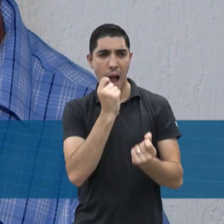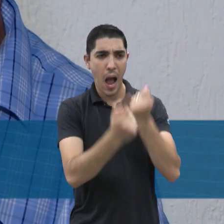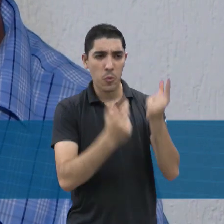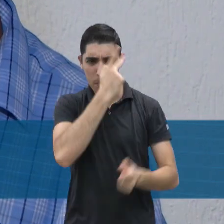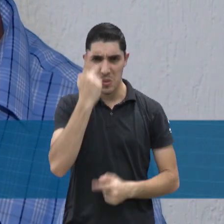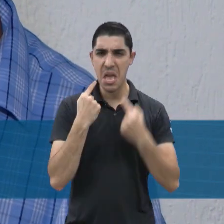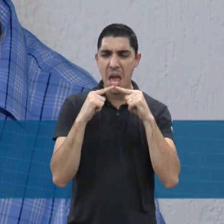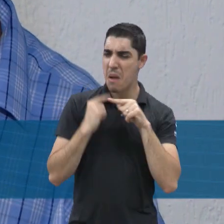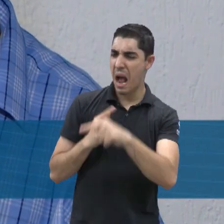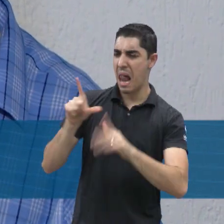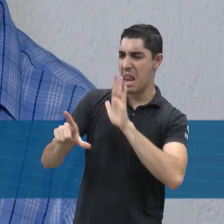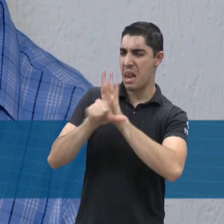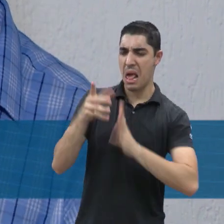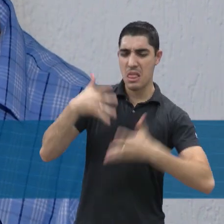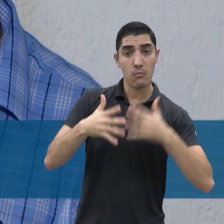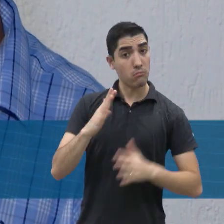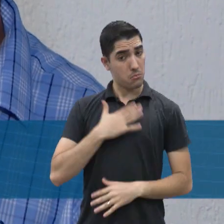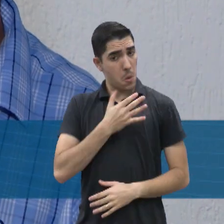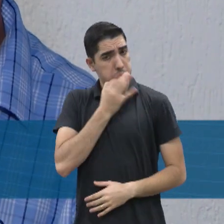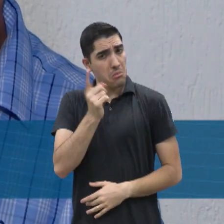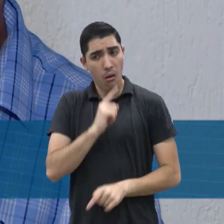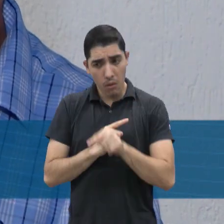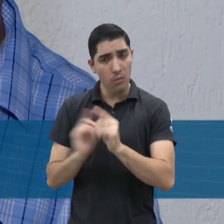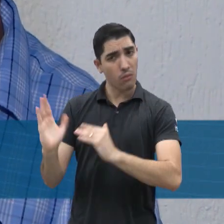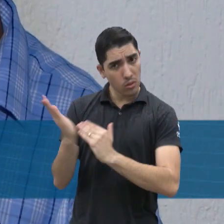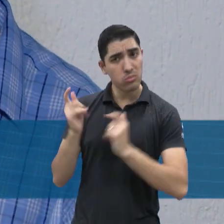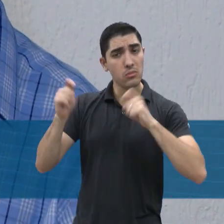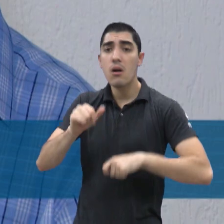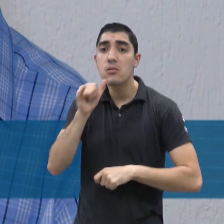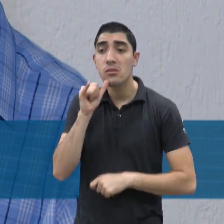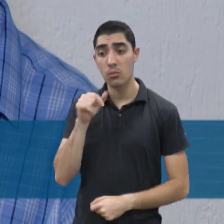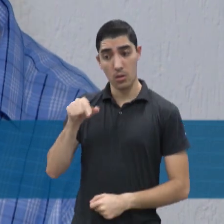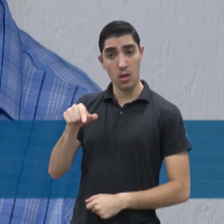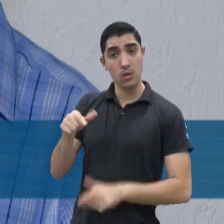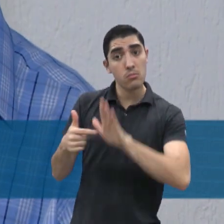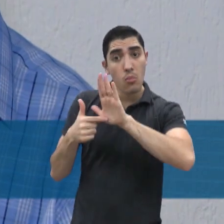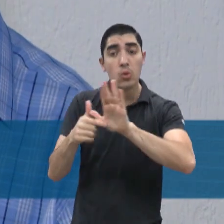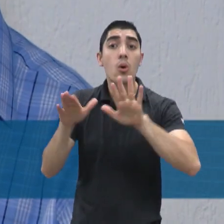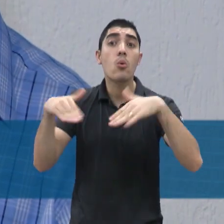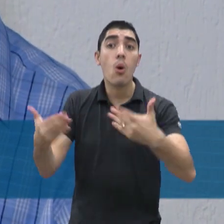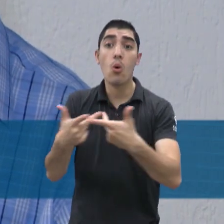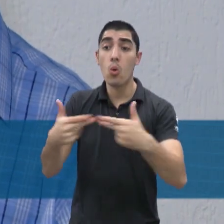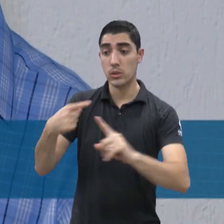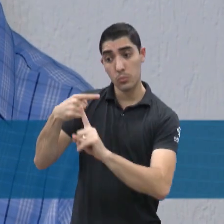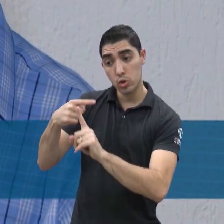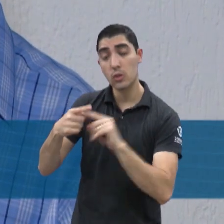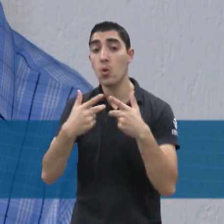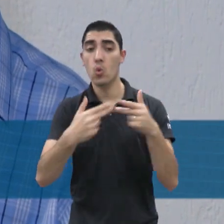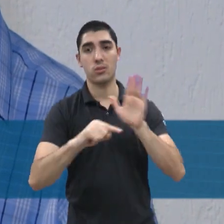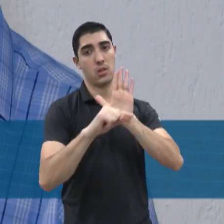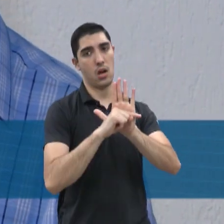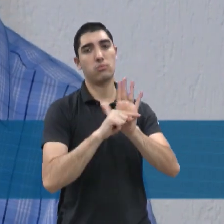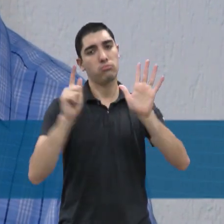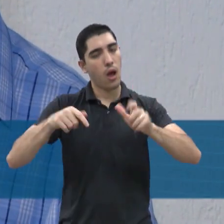facilitar, porque é o seguinte, quando se tem lei, a gente consegue mostrar os benefícios, os prós e contras. Então,